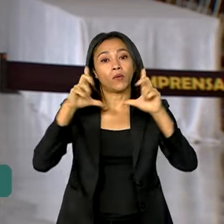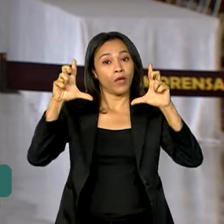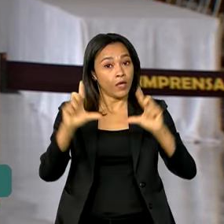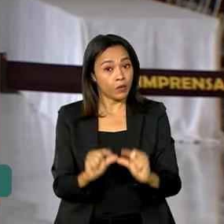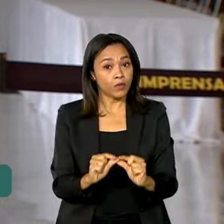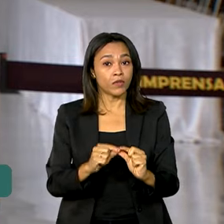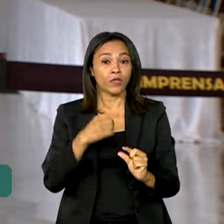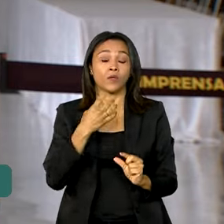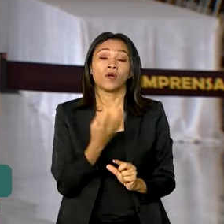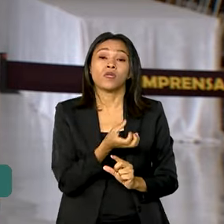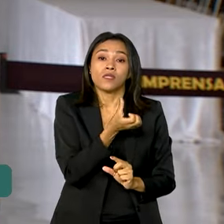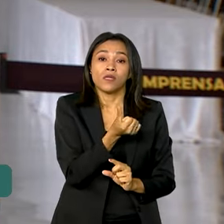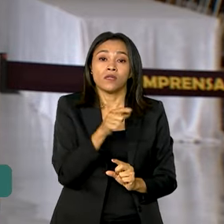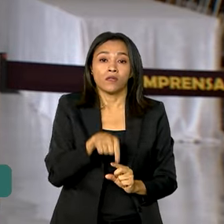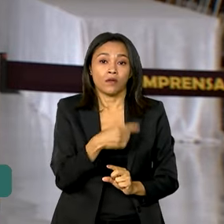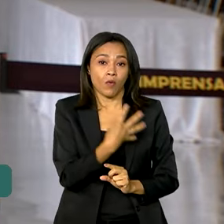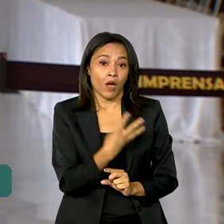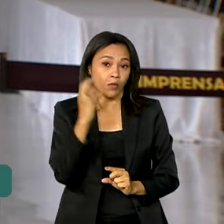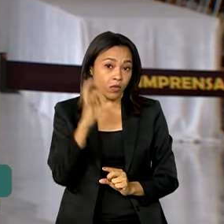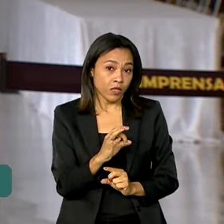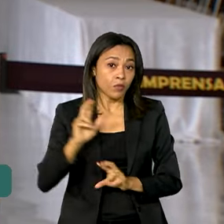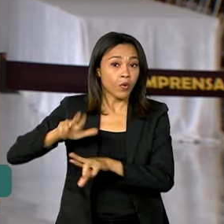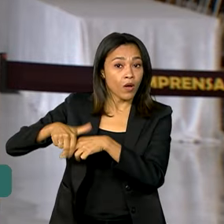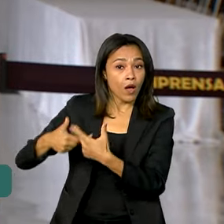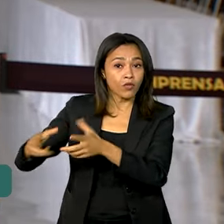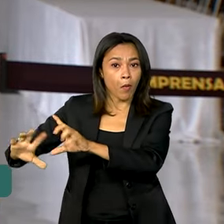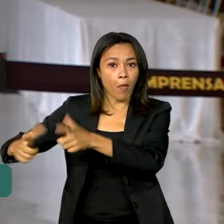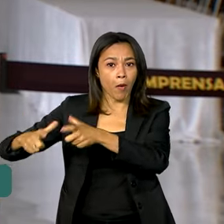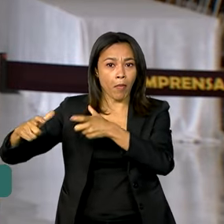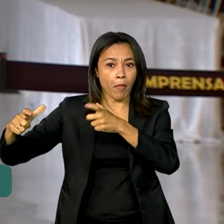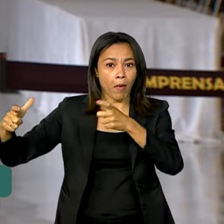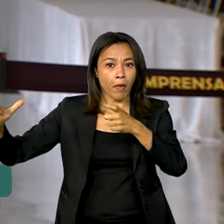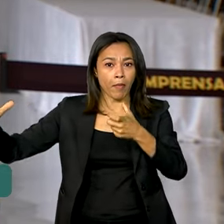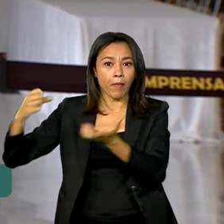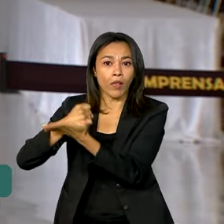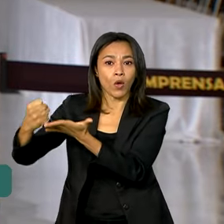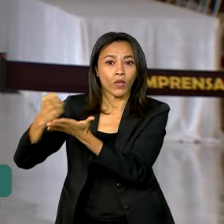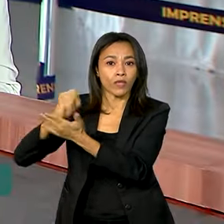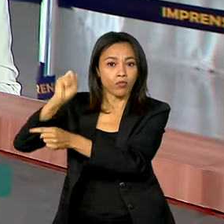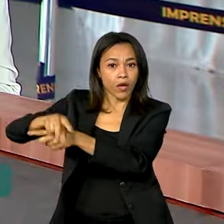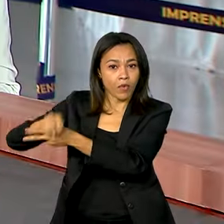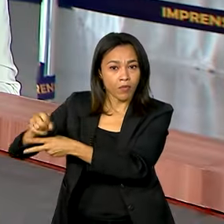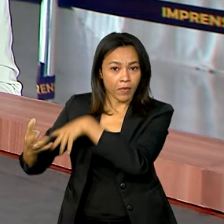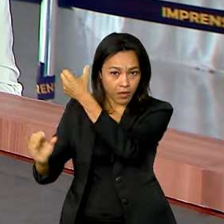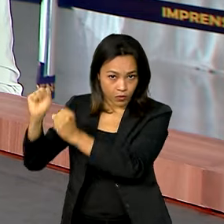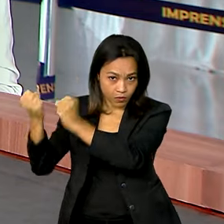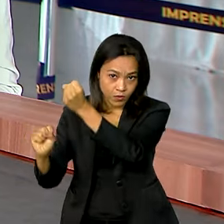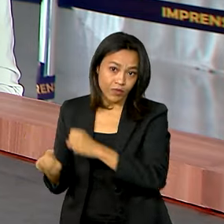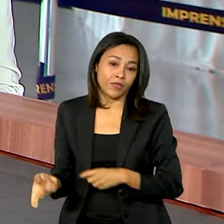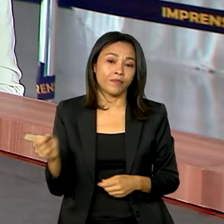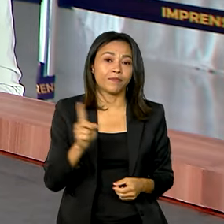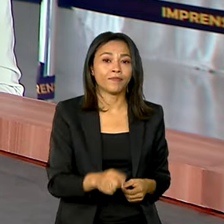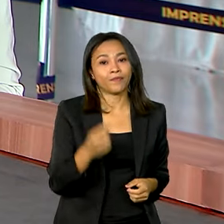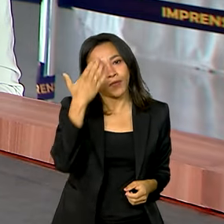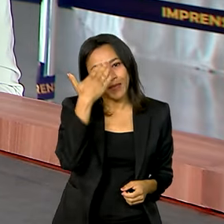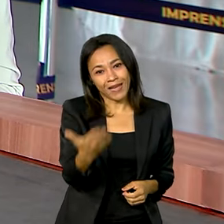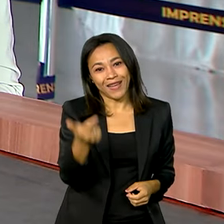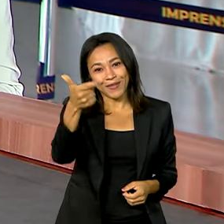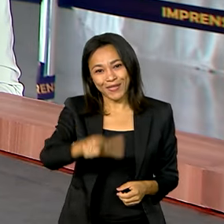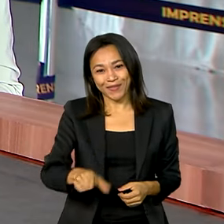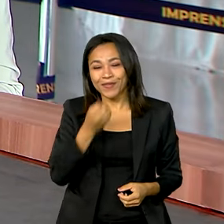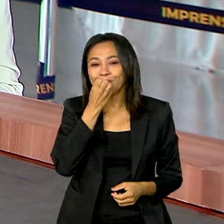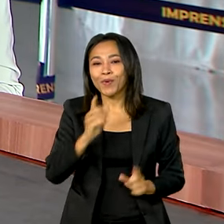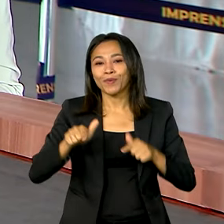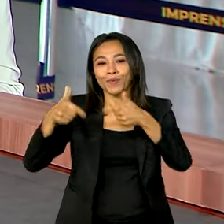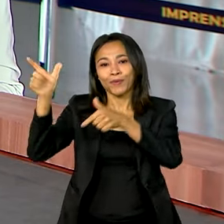,4%, puxada pelo aumento no emprego industrial. Vanessa. Ok, Jéssica. Obrigada mais uma vez. Bom